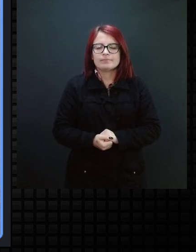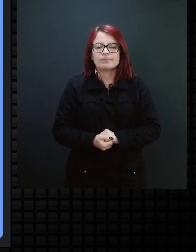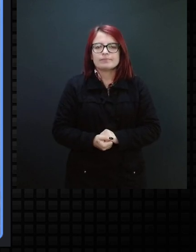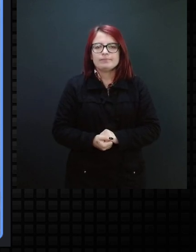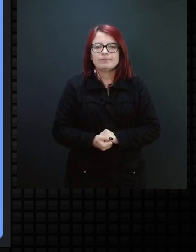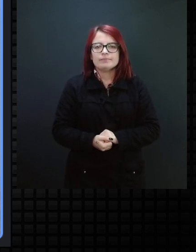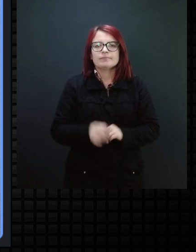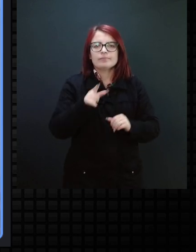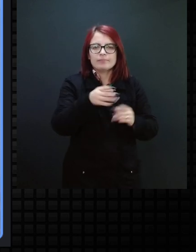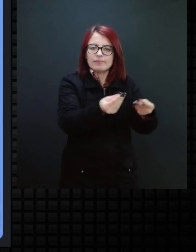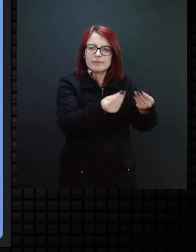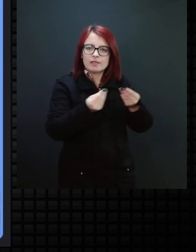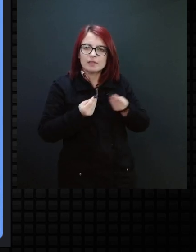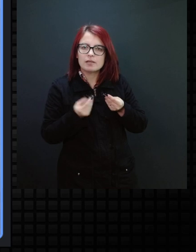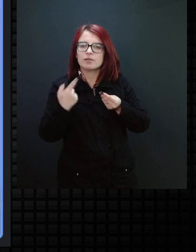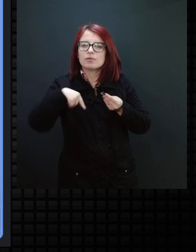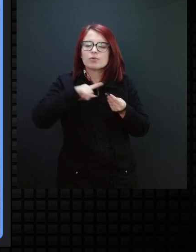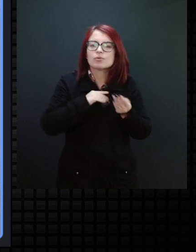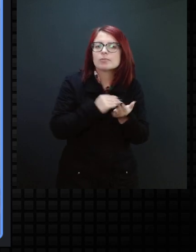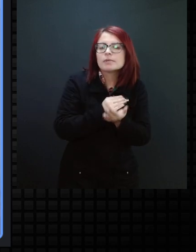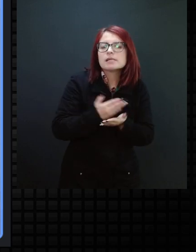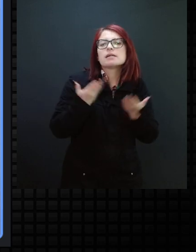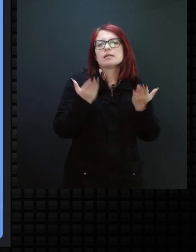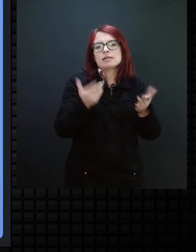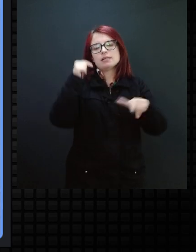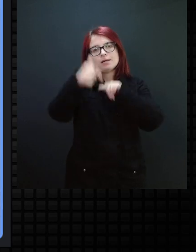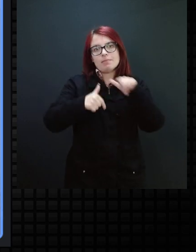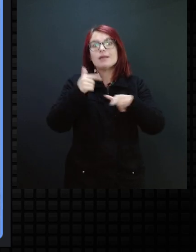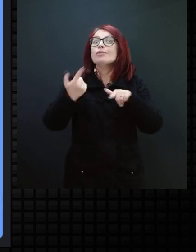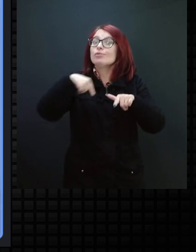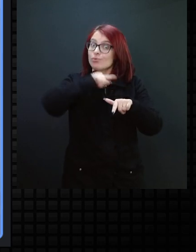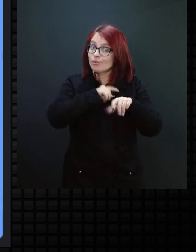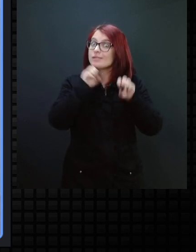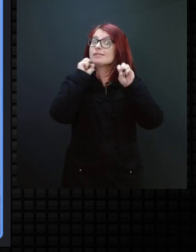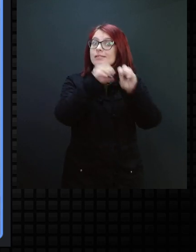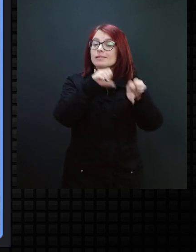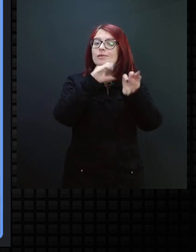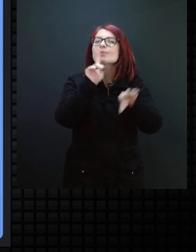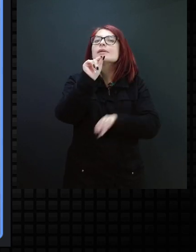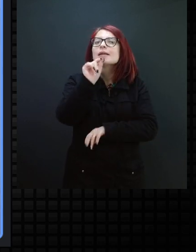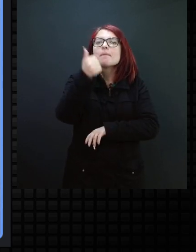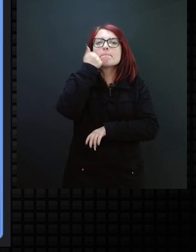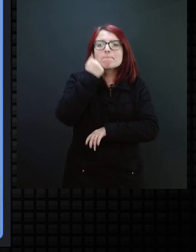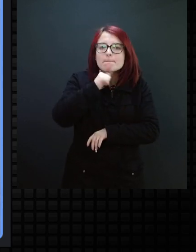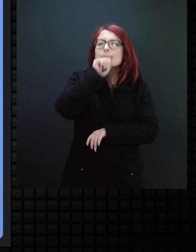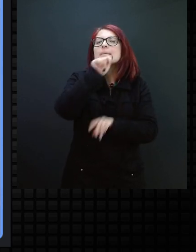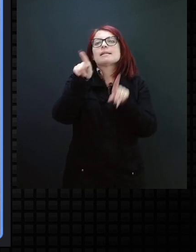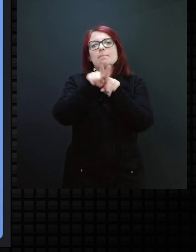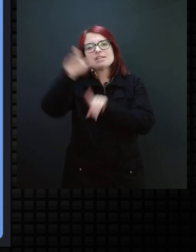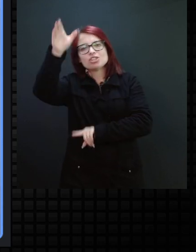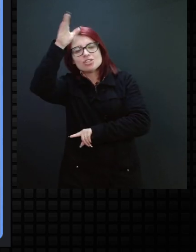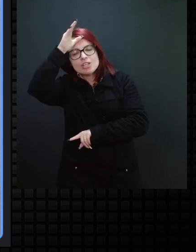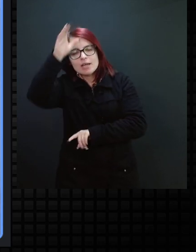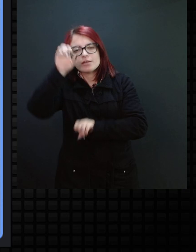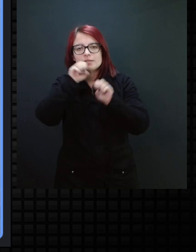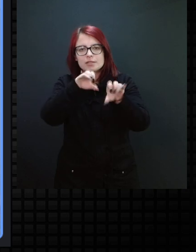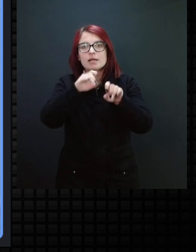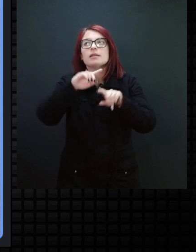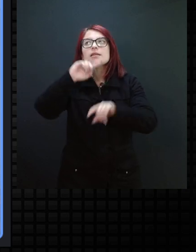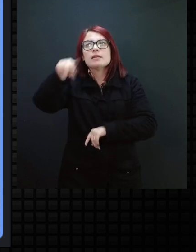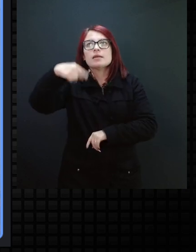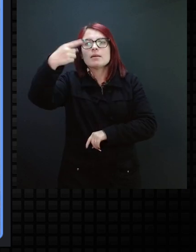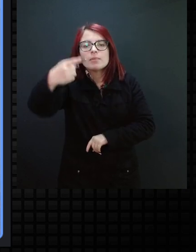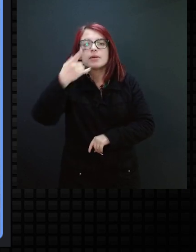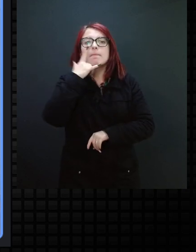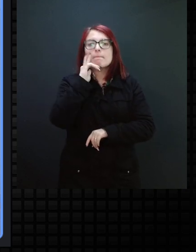iniciado esse trabalho com a mãe e a tia, que acompanhava, auxiliando. E depois, posterior, o pai também